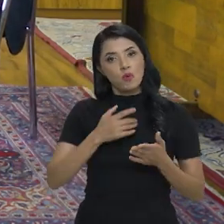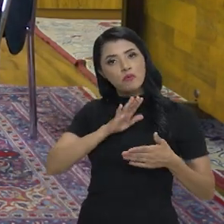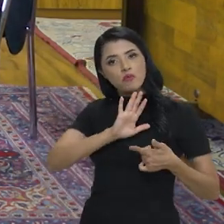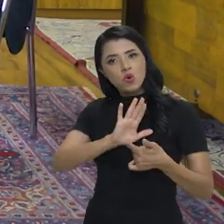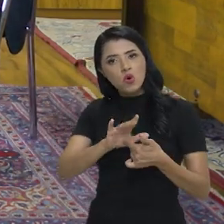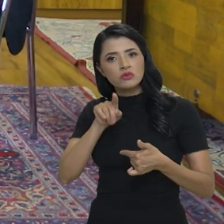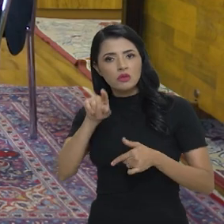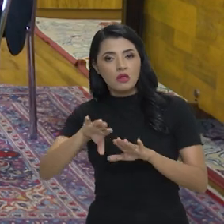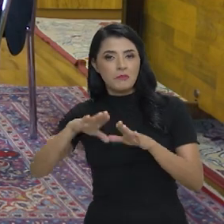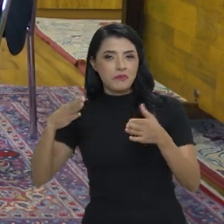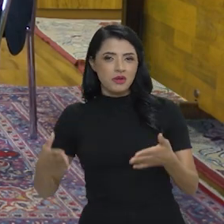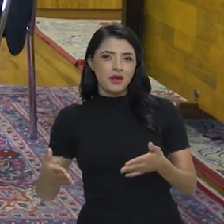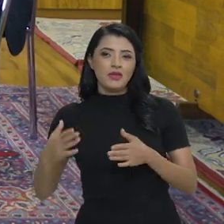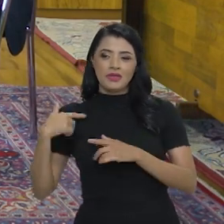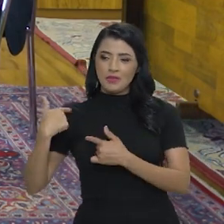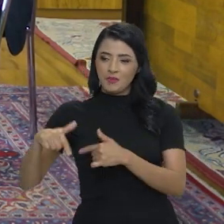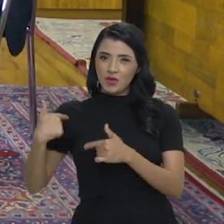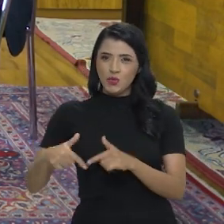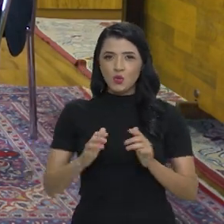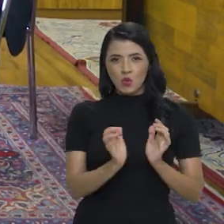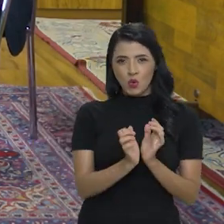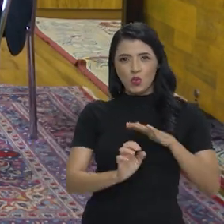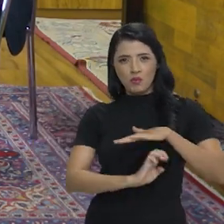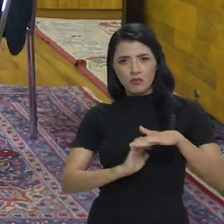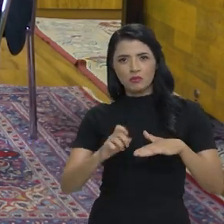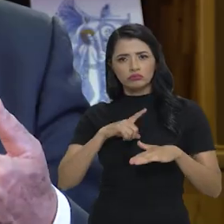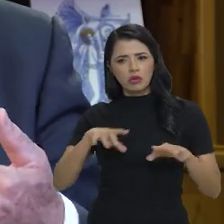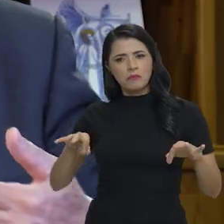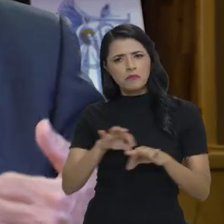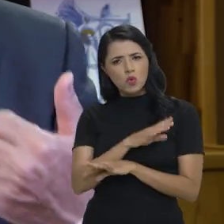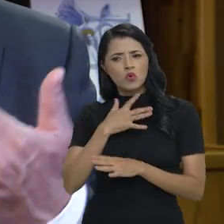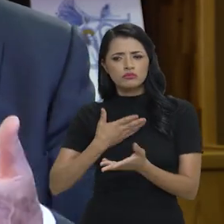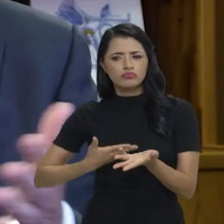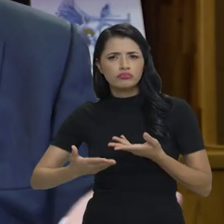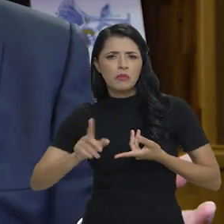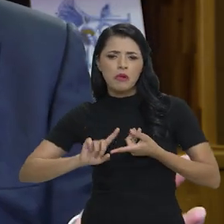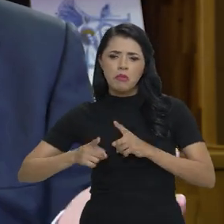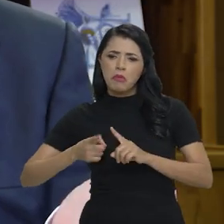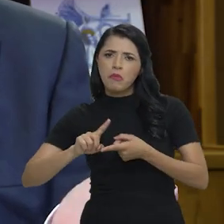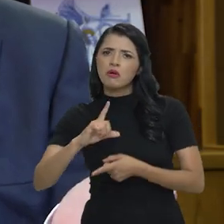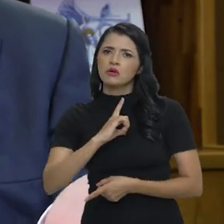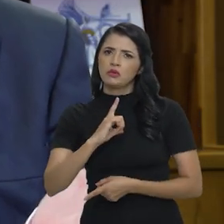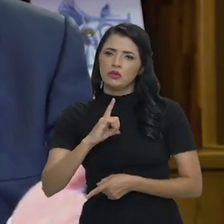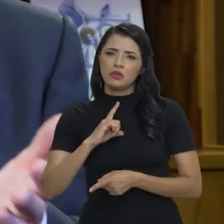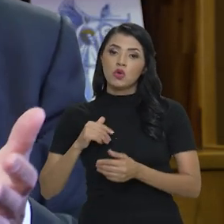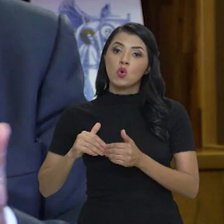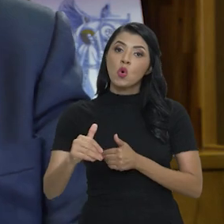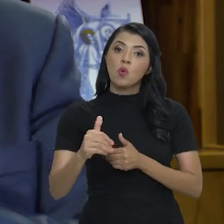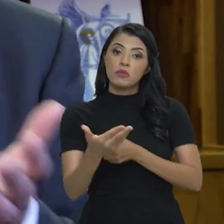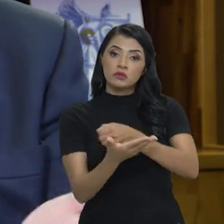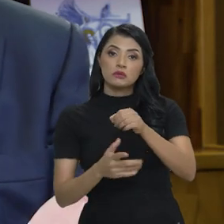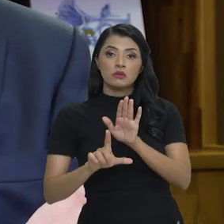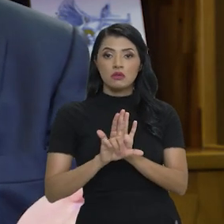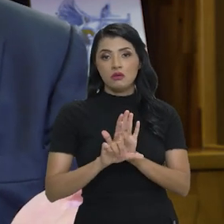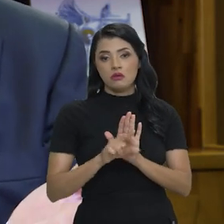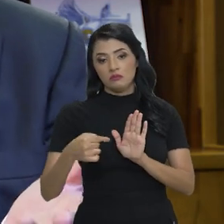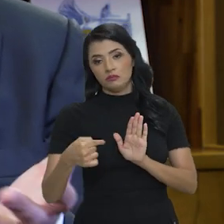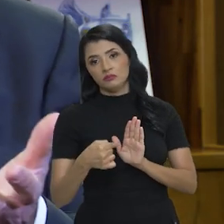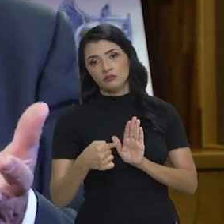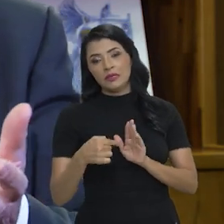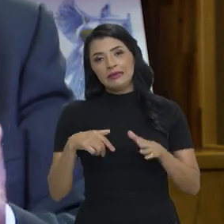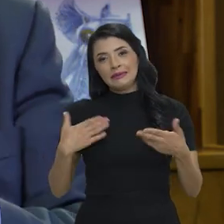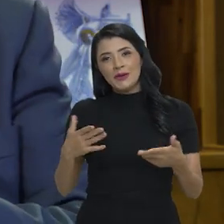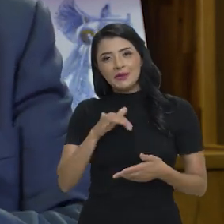que as bancadas, trabalhadores e empregadores estão preparadas para exercitar a negociação a partir da própria legislação.